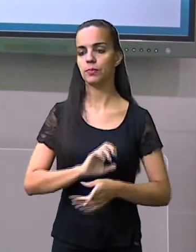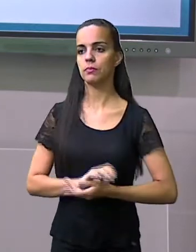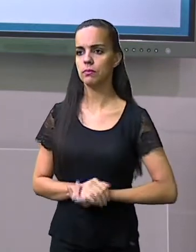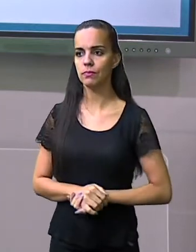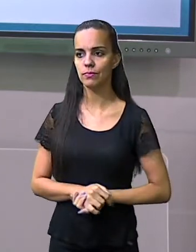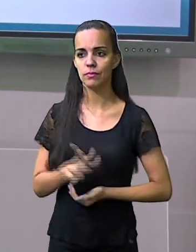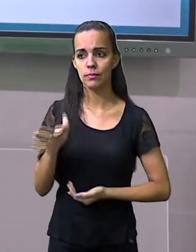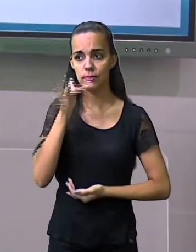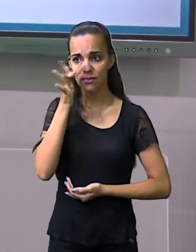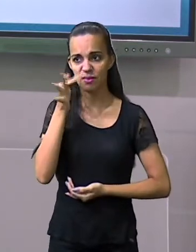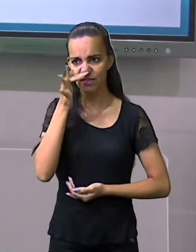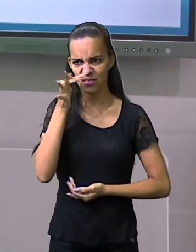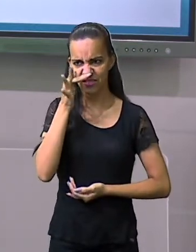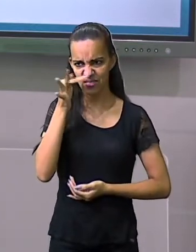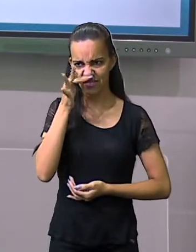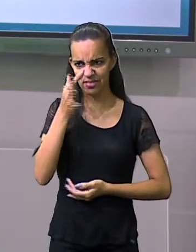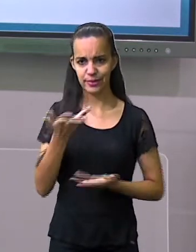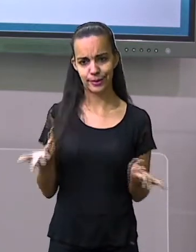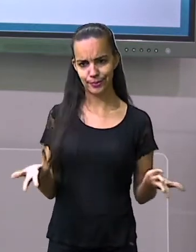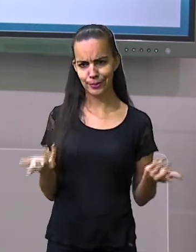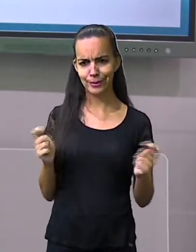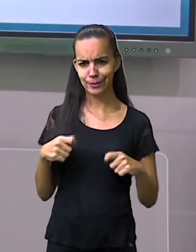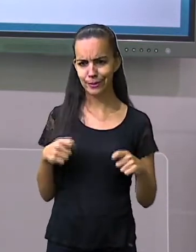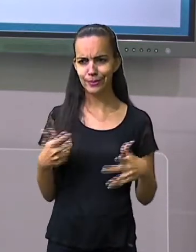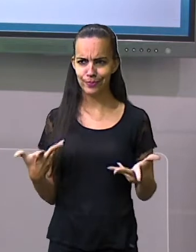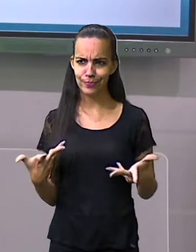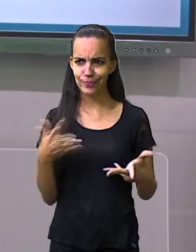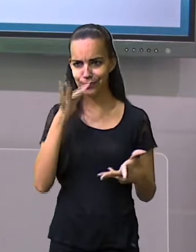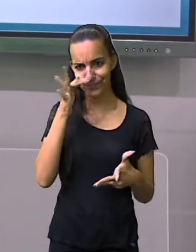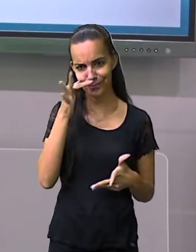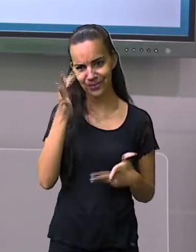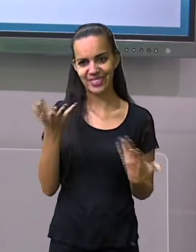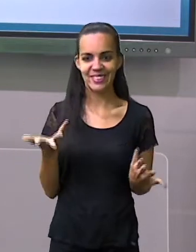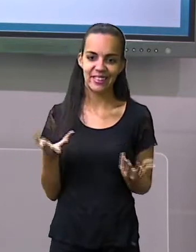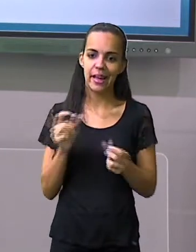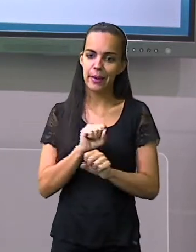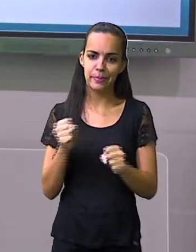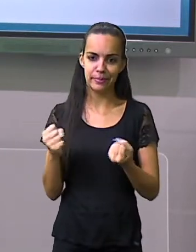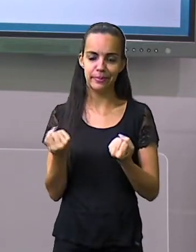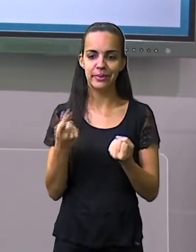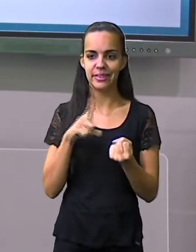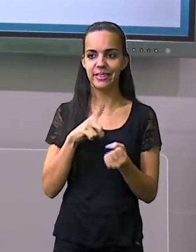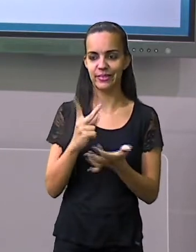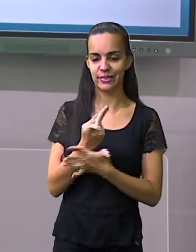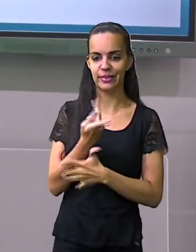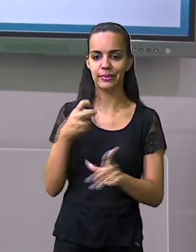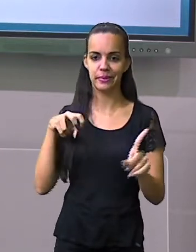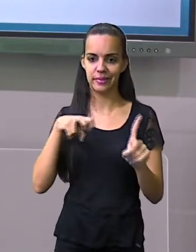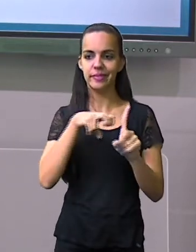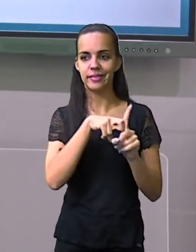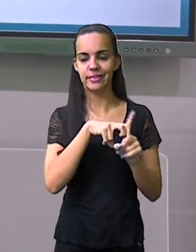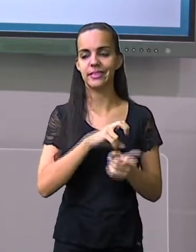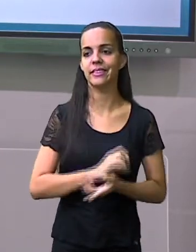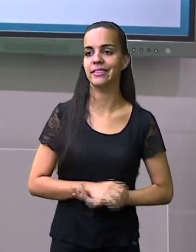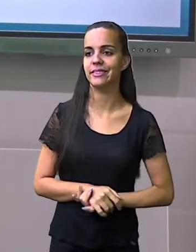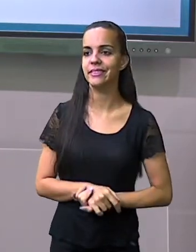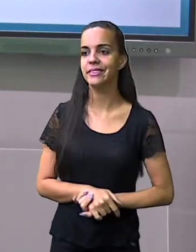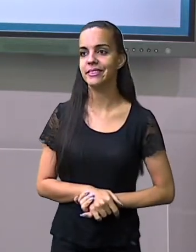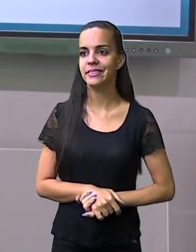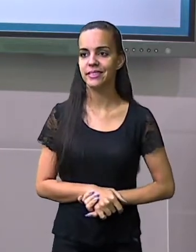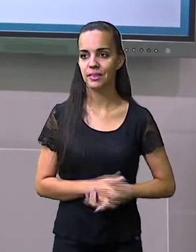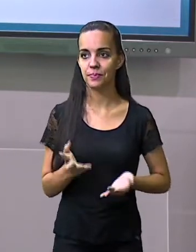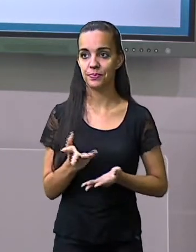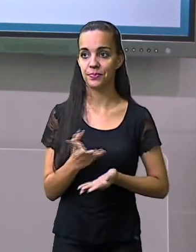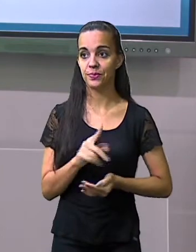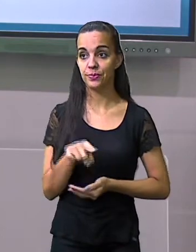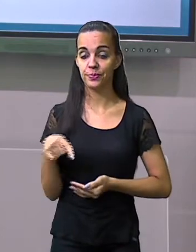E uma flor? Uma flor não, né, pessoal? Uma flor, ela não pode ocasionar nenhum tipo de acidente, tá bom? Agora, nós